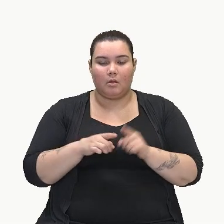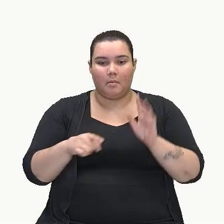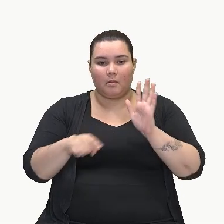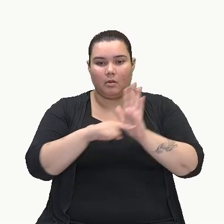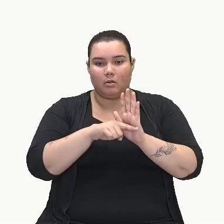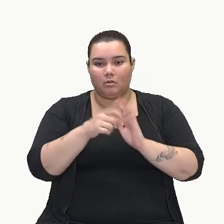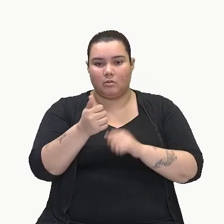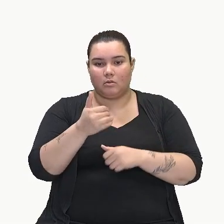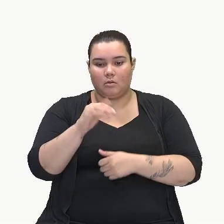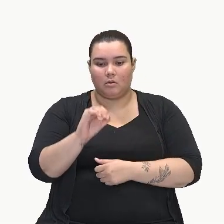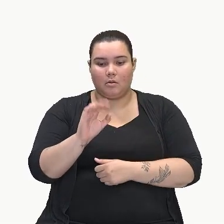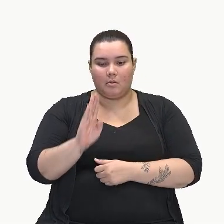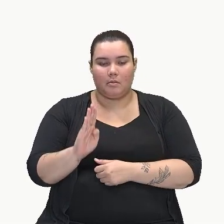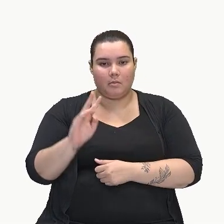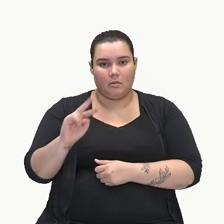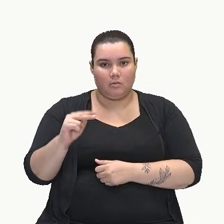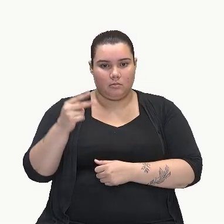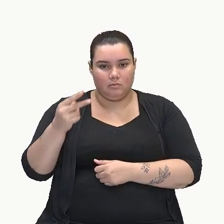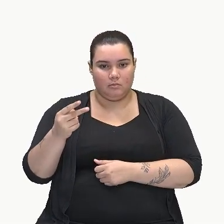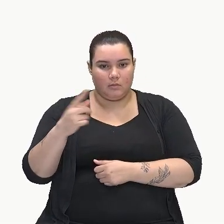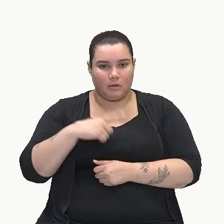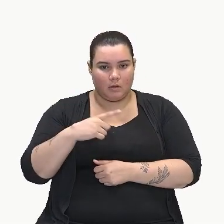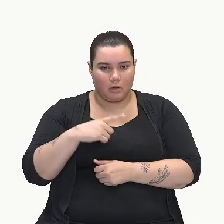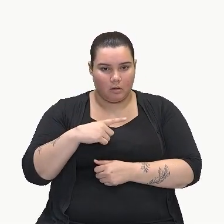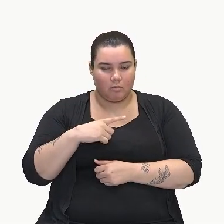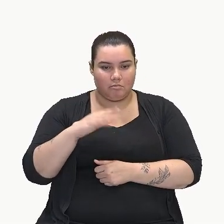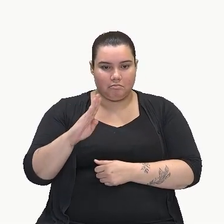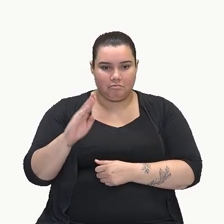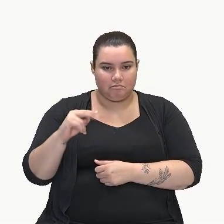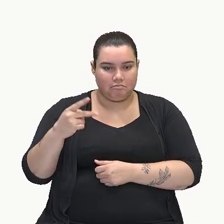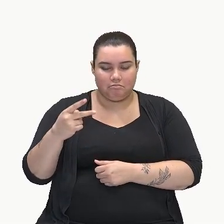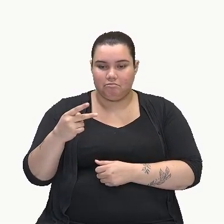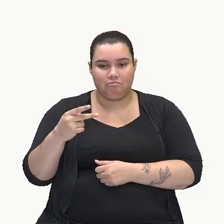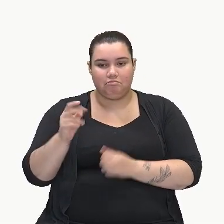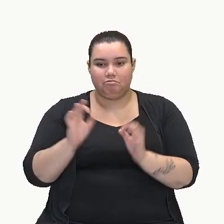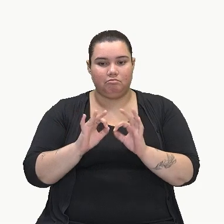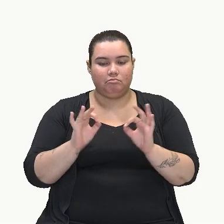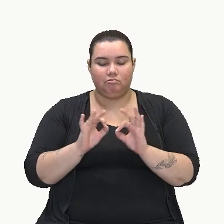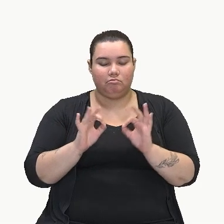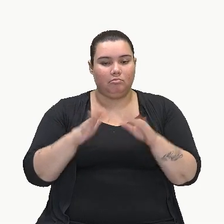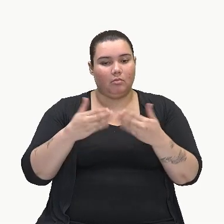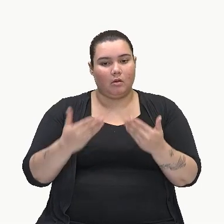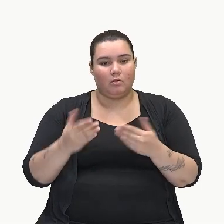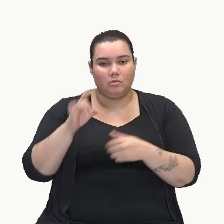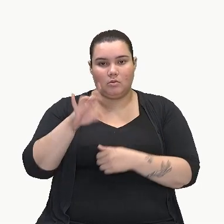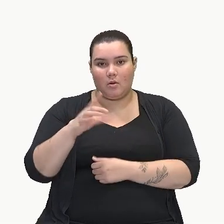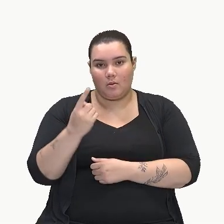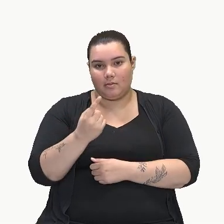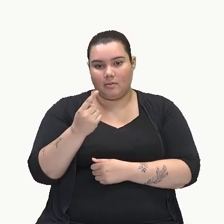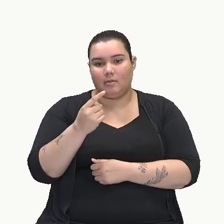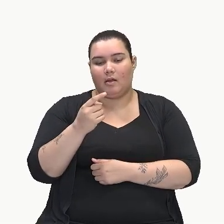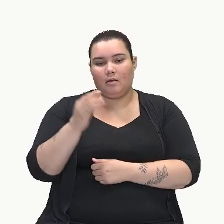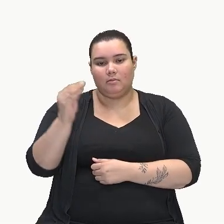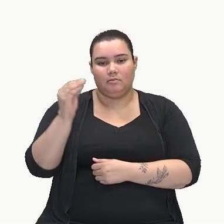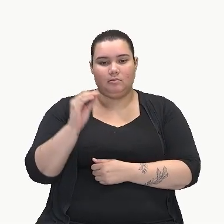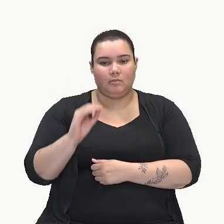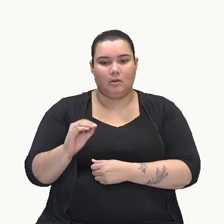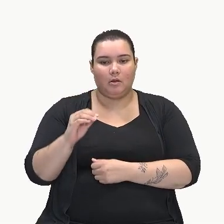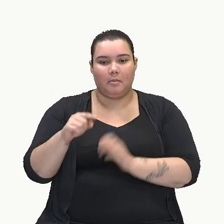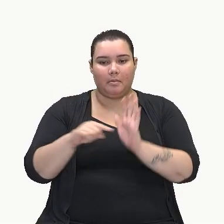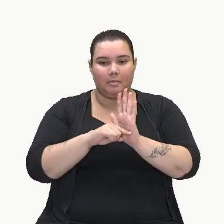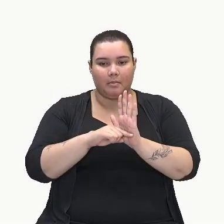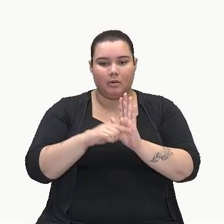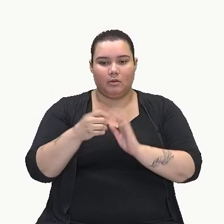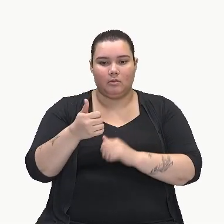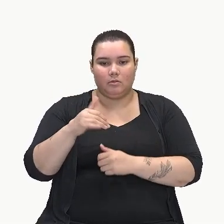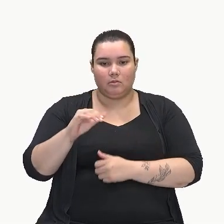10B². Tem mais algum que é B²? Não. Como não tem mais nenhum, eu já coloco aqui.